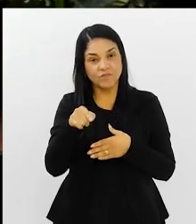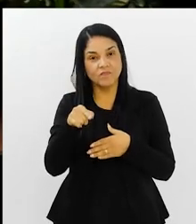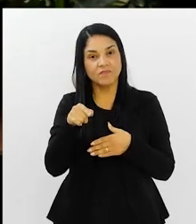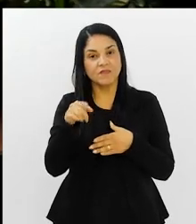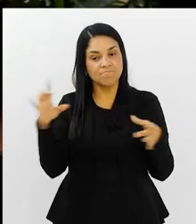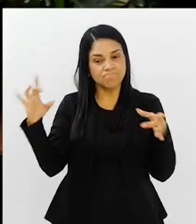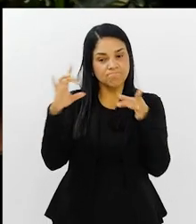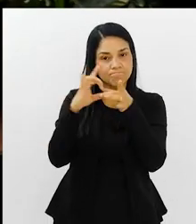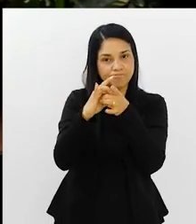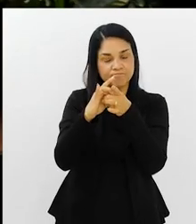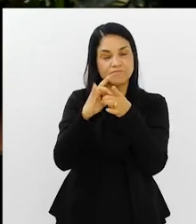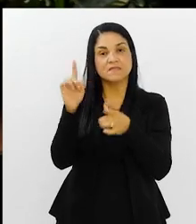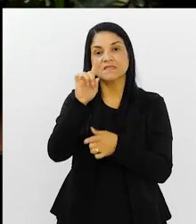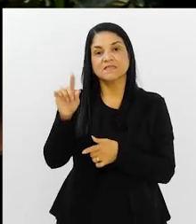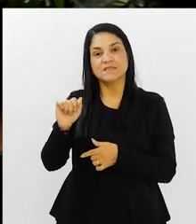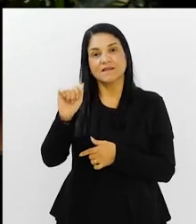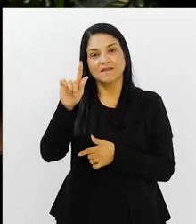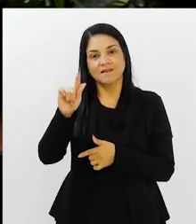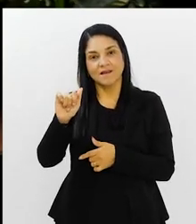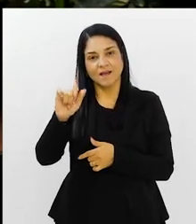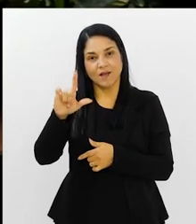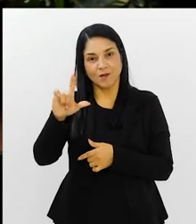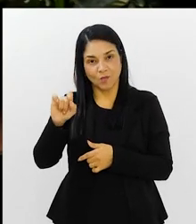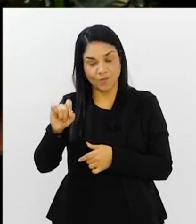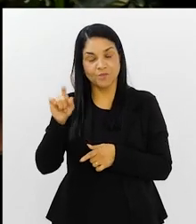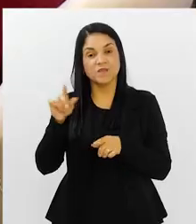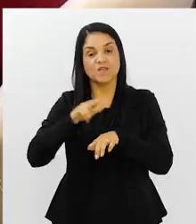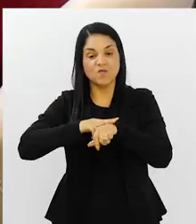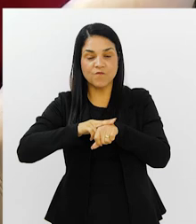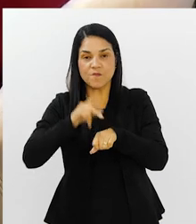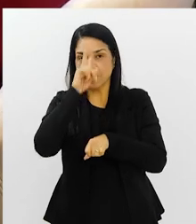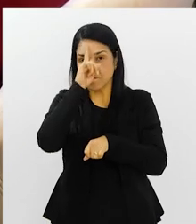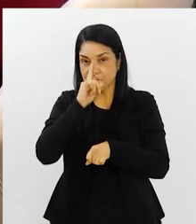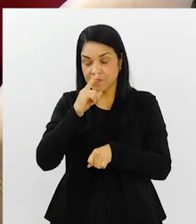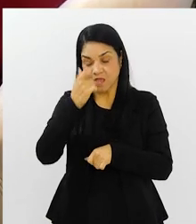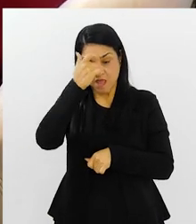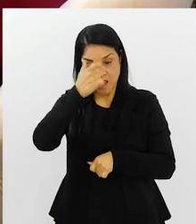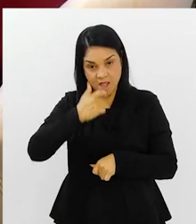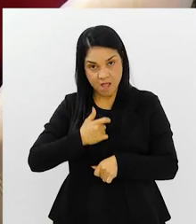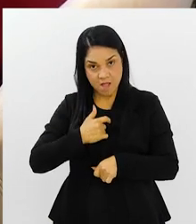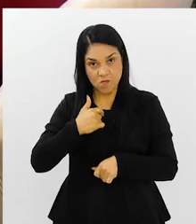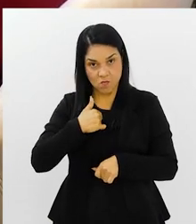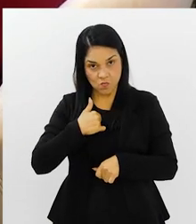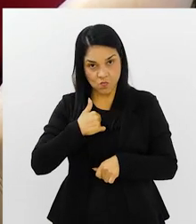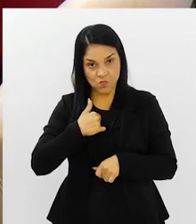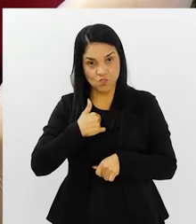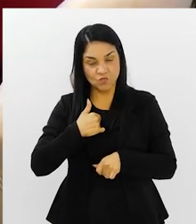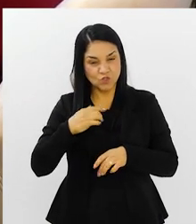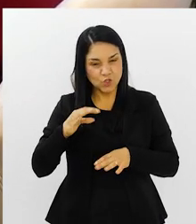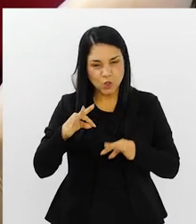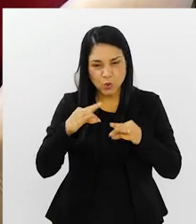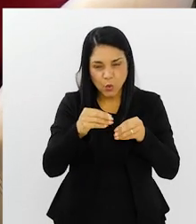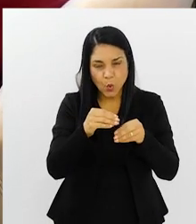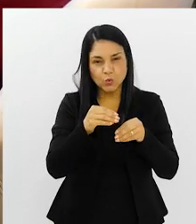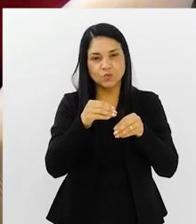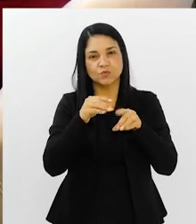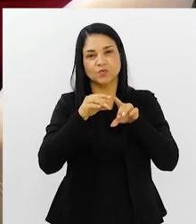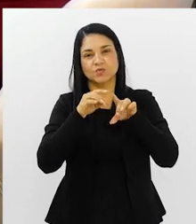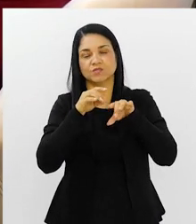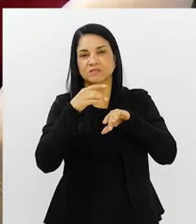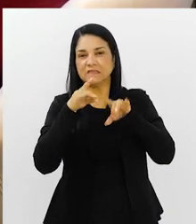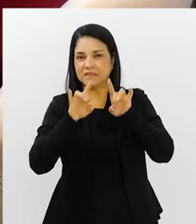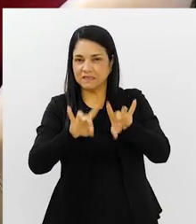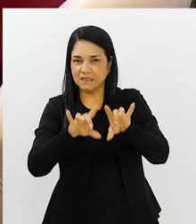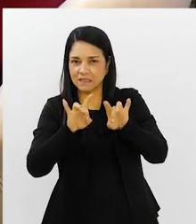seleção e Zagallo. E o chamado verde e amarelo. E eu, de todos esses treinadores,